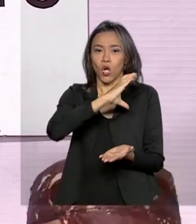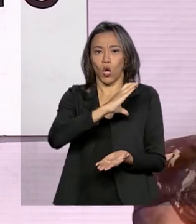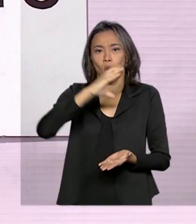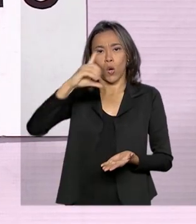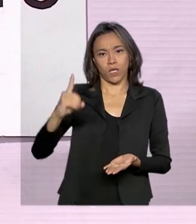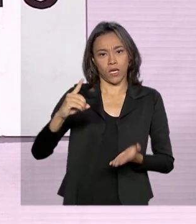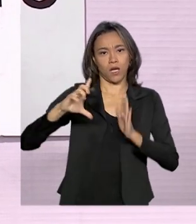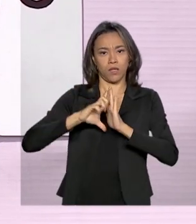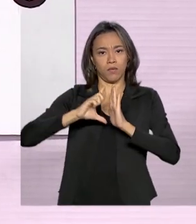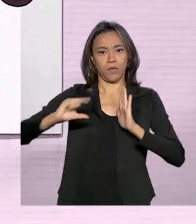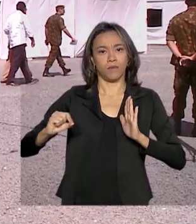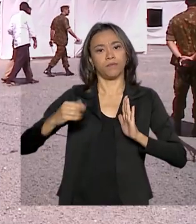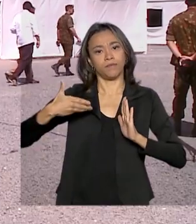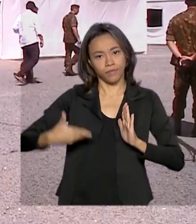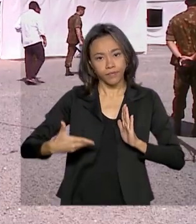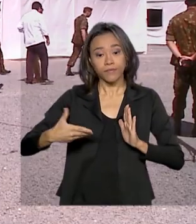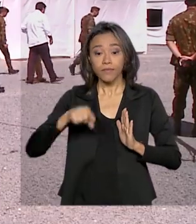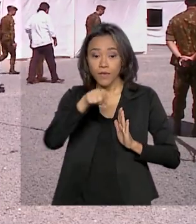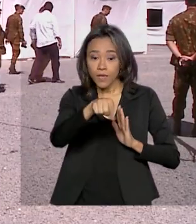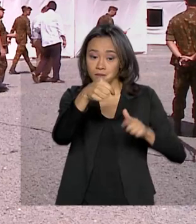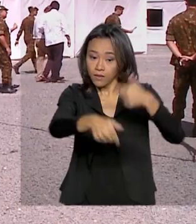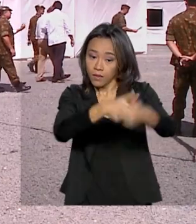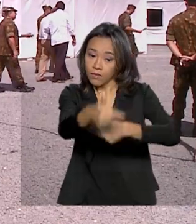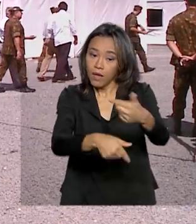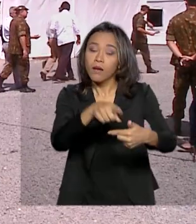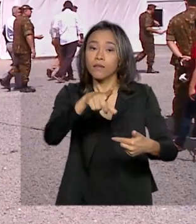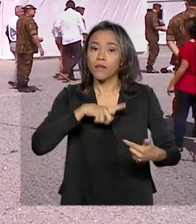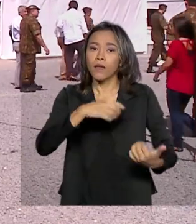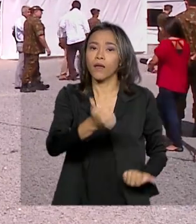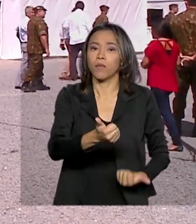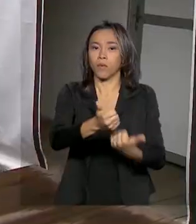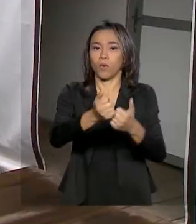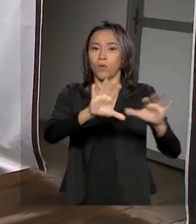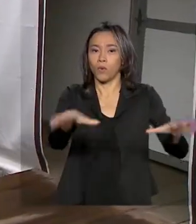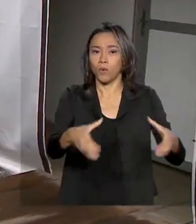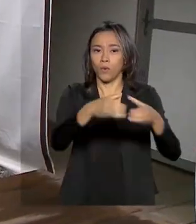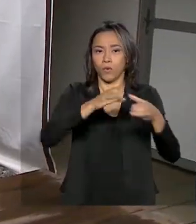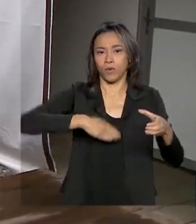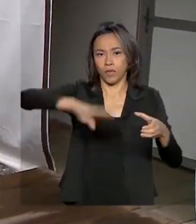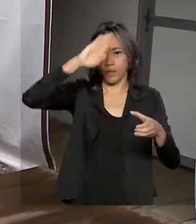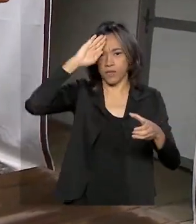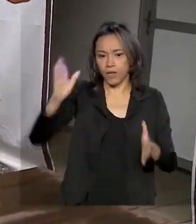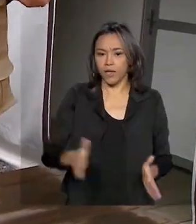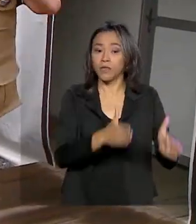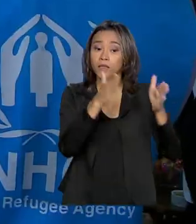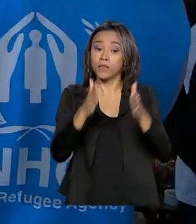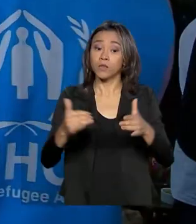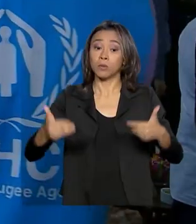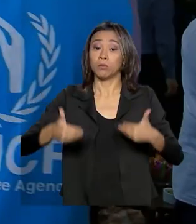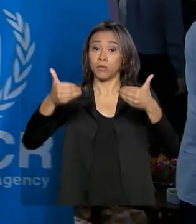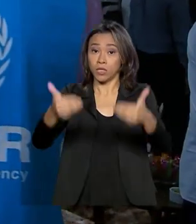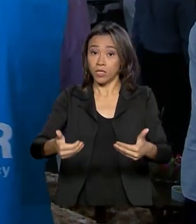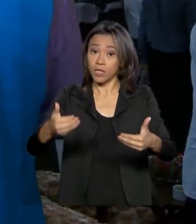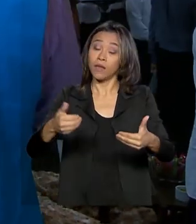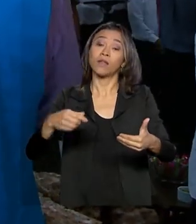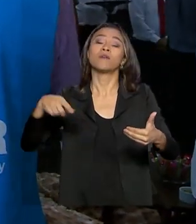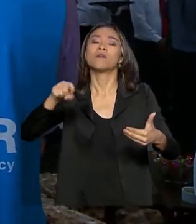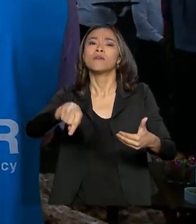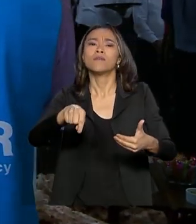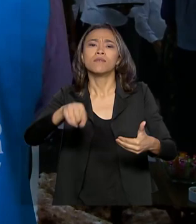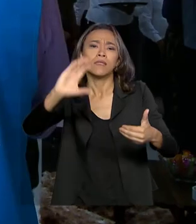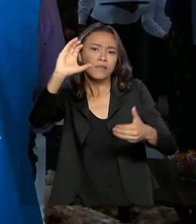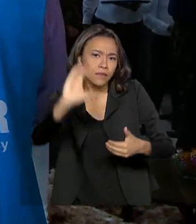da Presidência da República, a ação tem apoio do Exército Brasileiro, do Ministério da Cidadania e das agências da